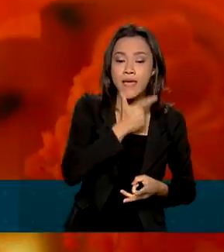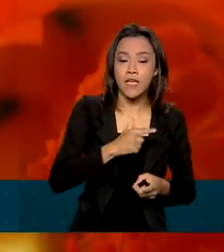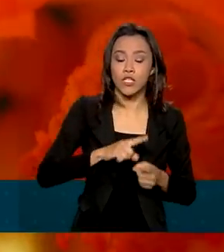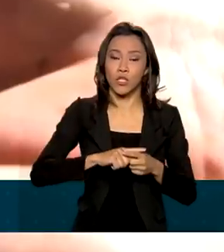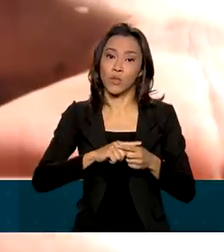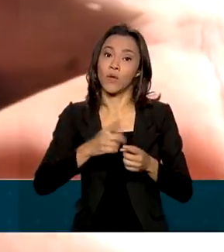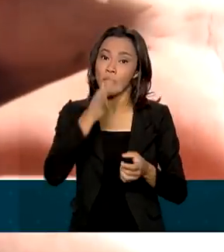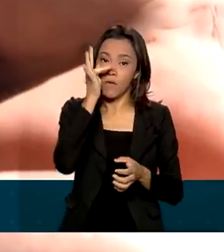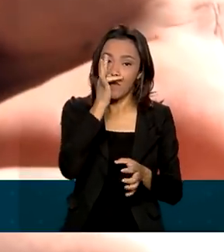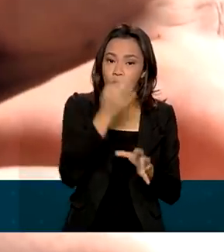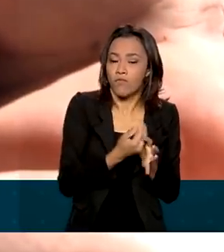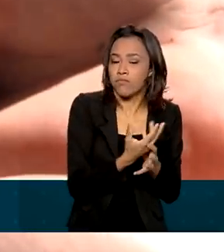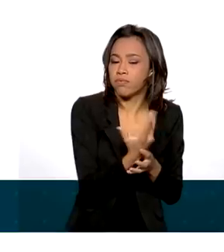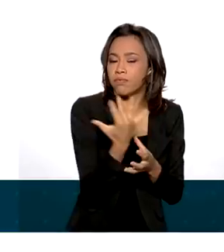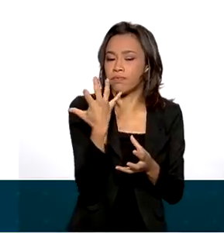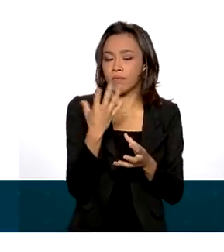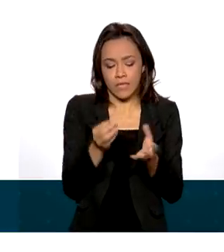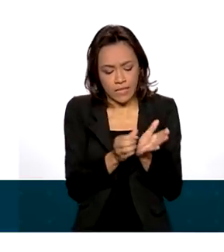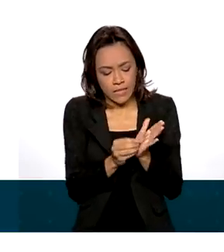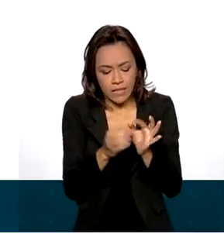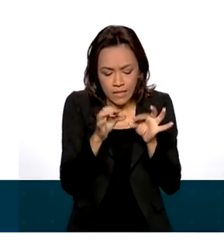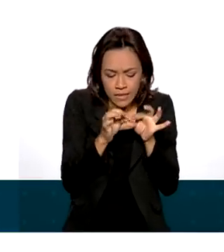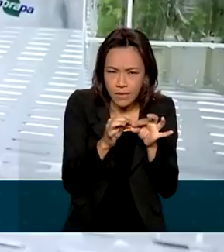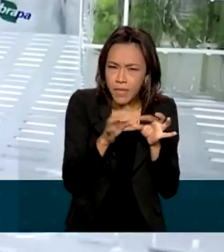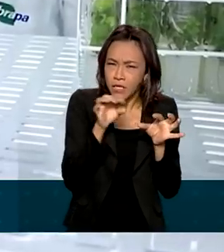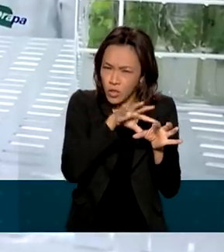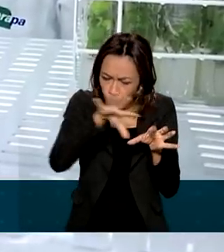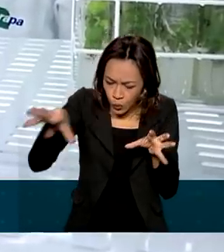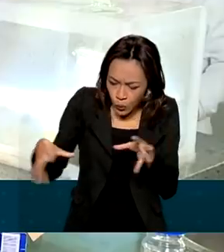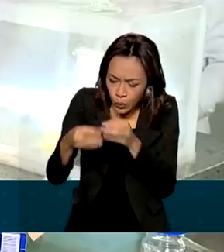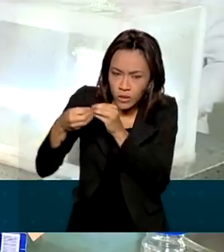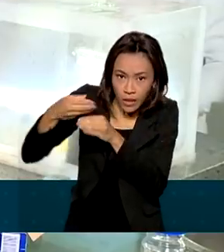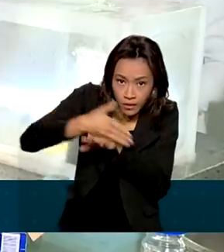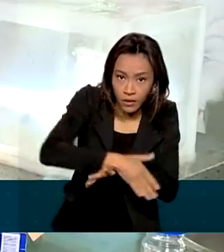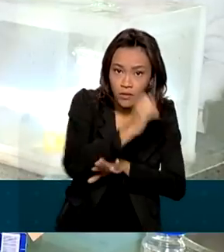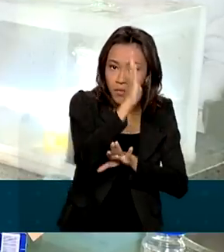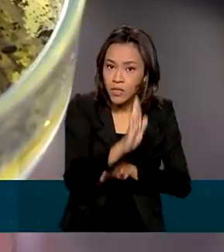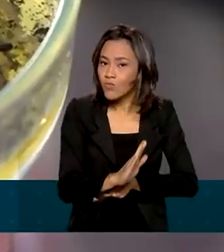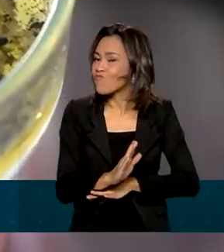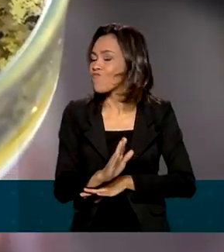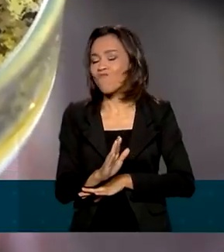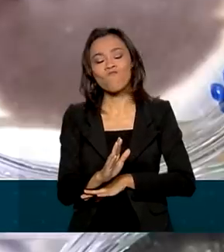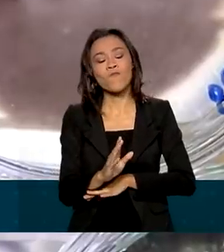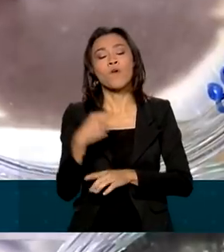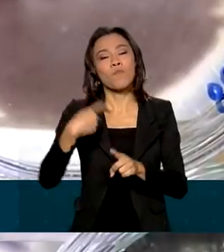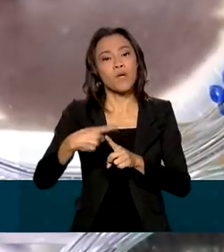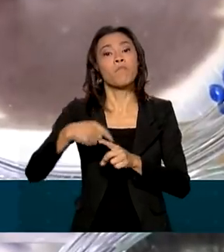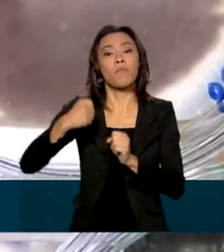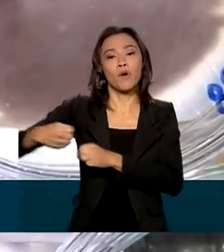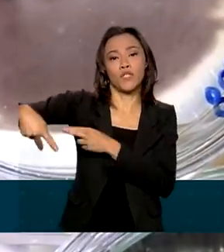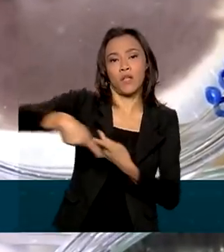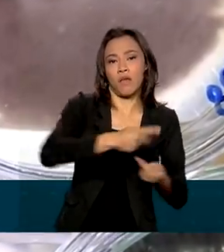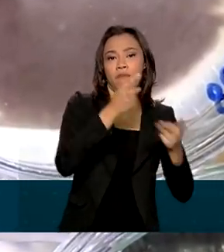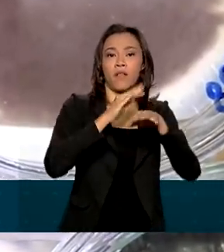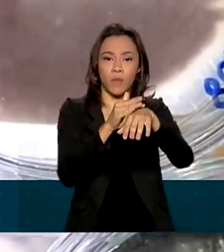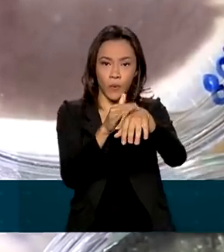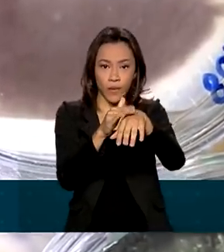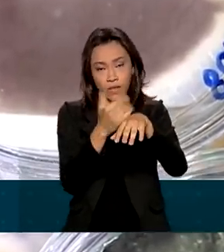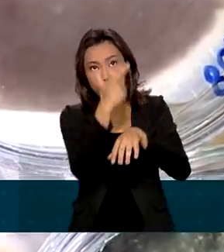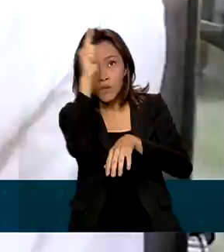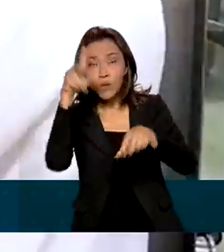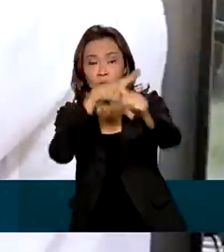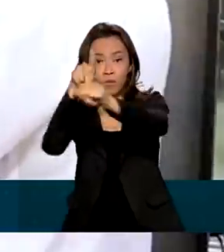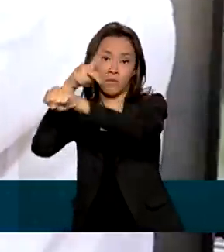plantas, insetos e sementes. Por mais inofensivos que pareçam, eles podem introduzir pragas e doenças de outros